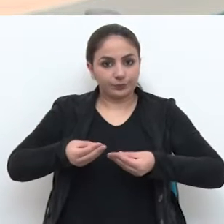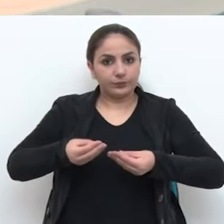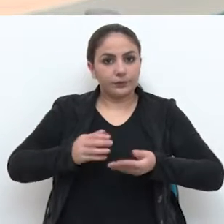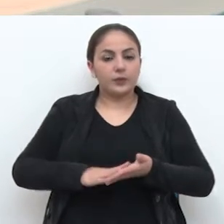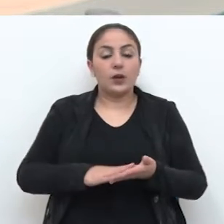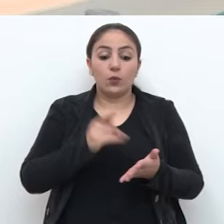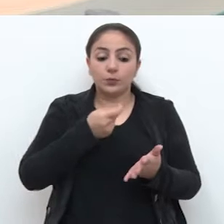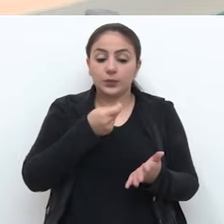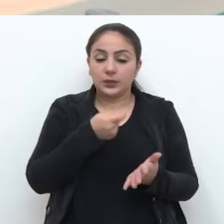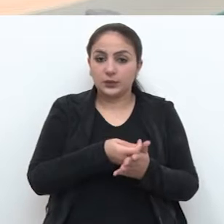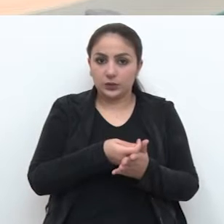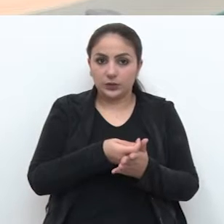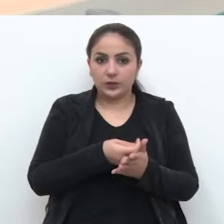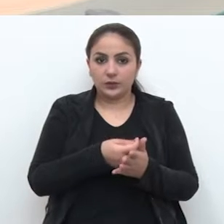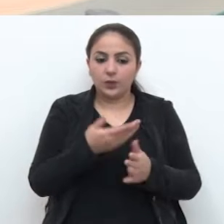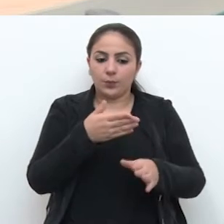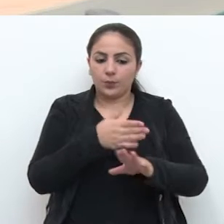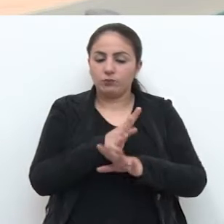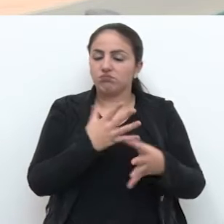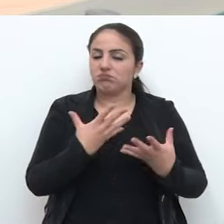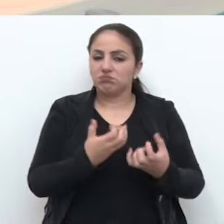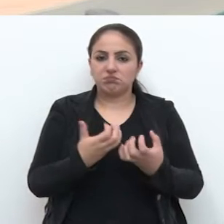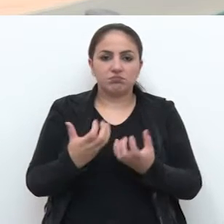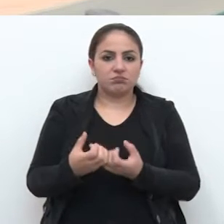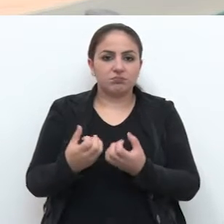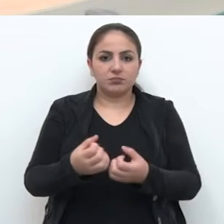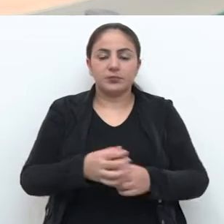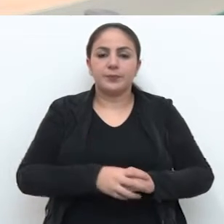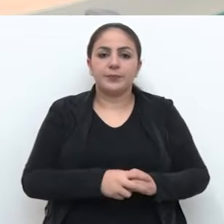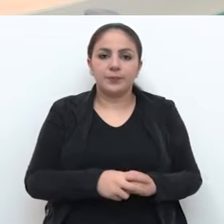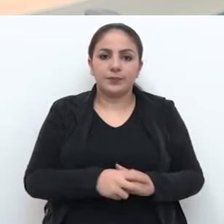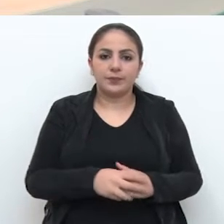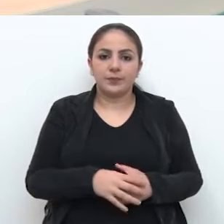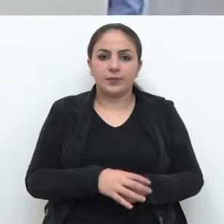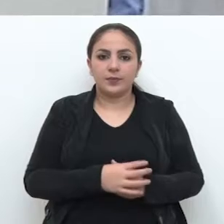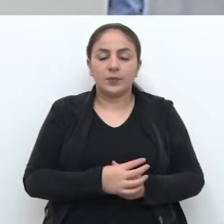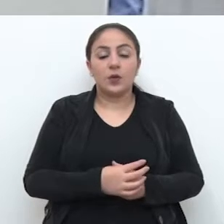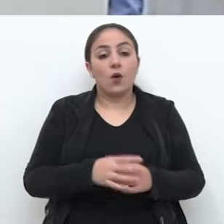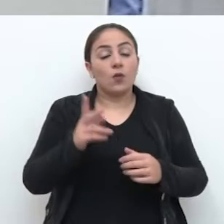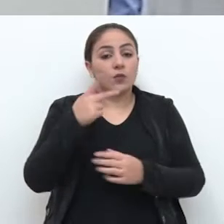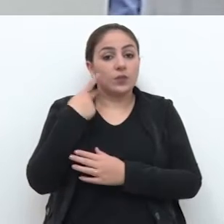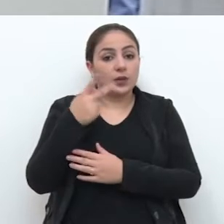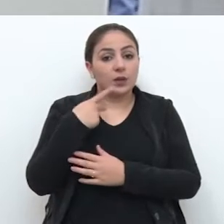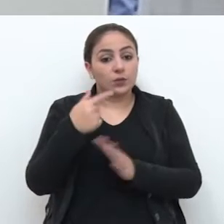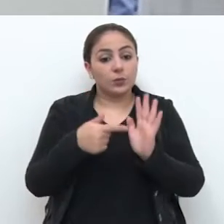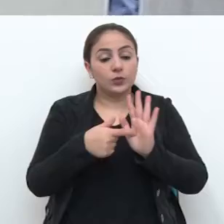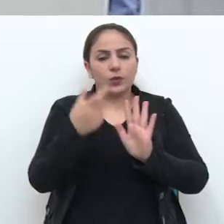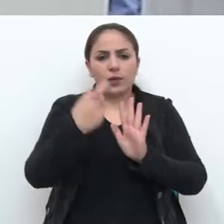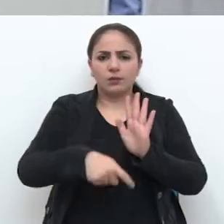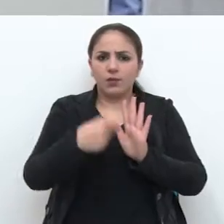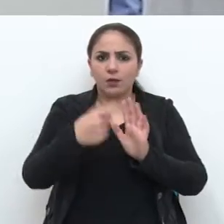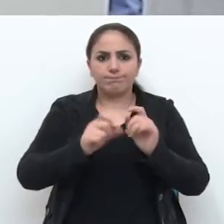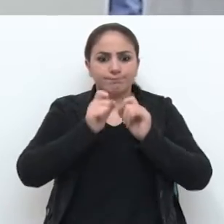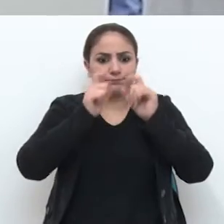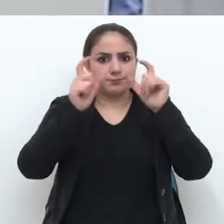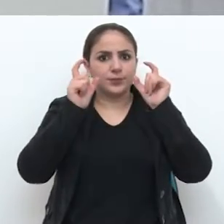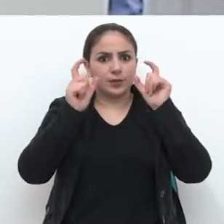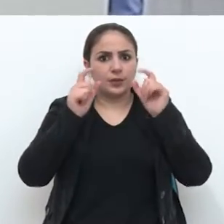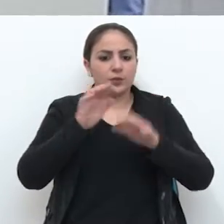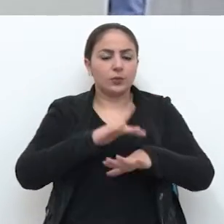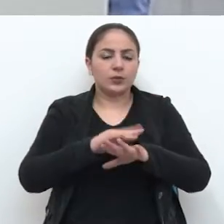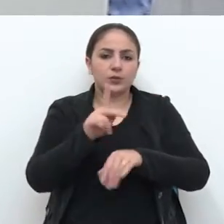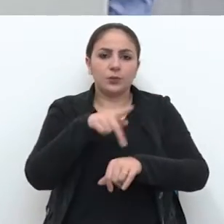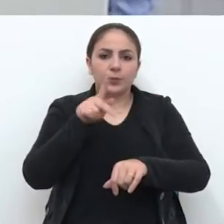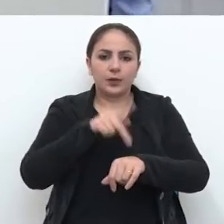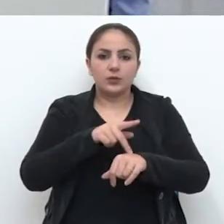determinando esta obrigatoriedade foi aprovado de forma unânime. O parlamentar apresentou dados alarmantes